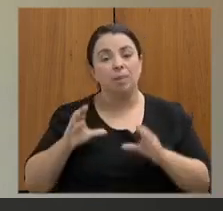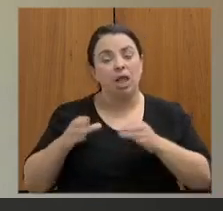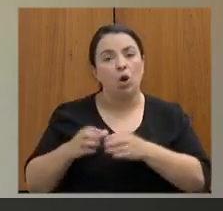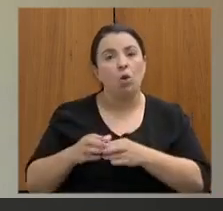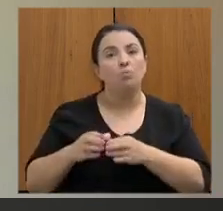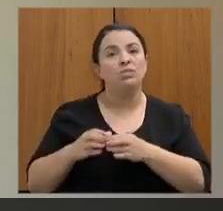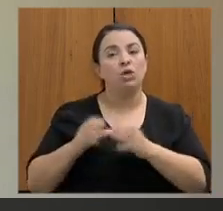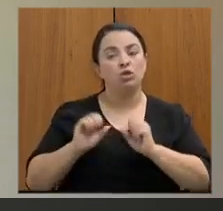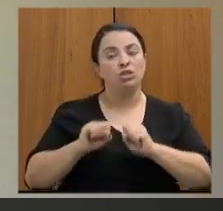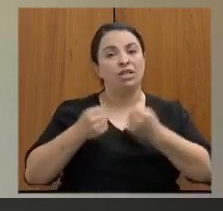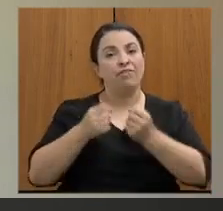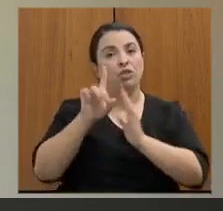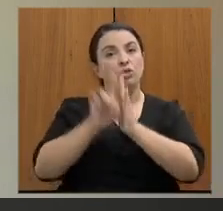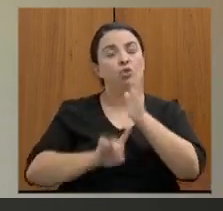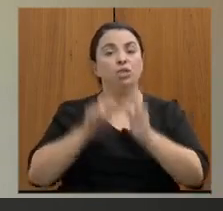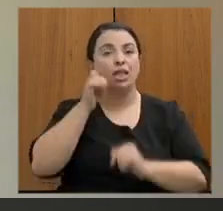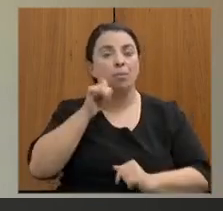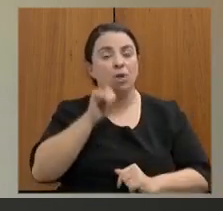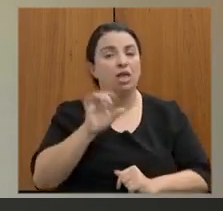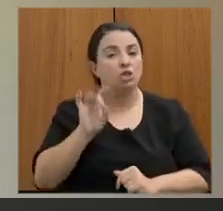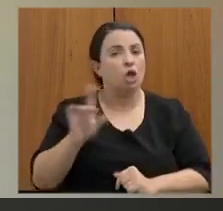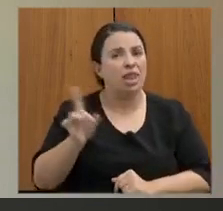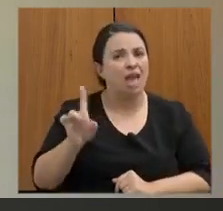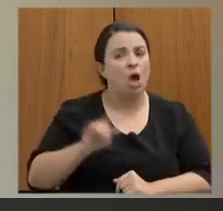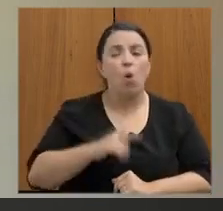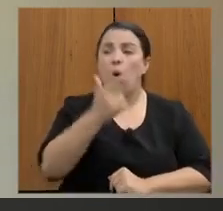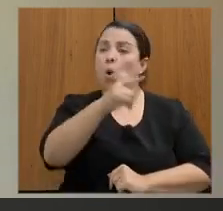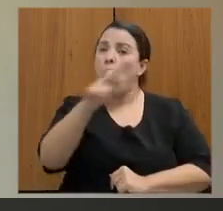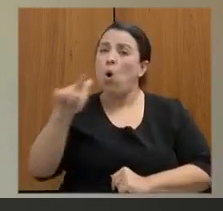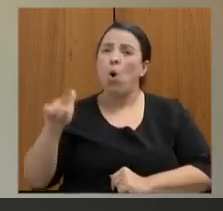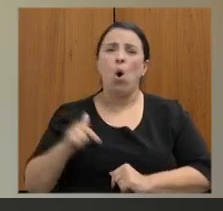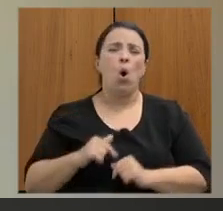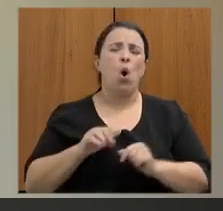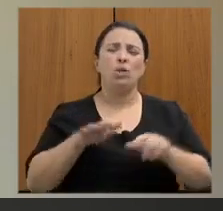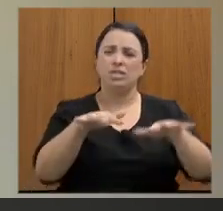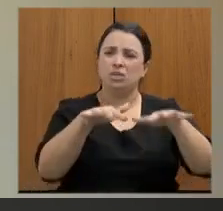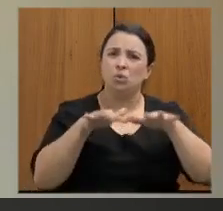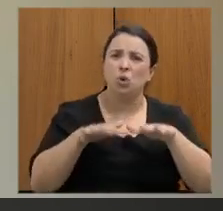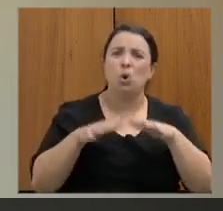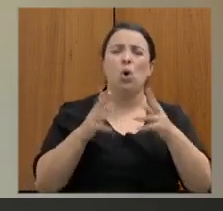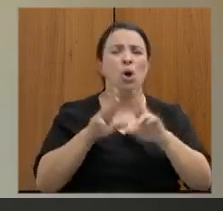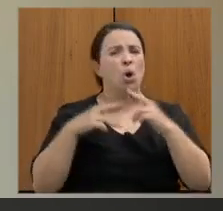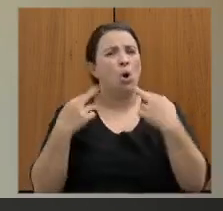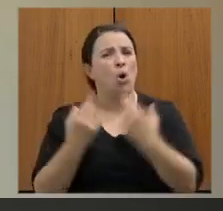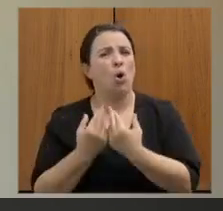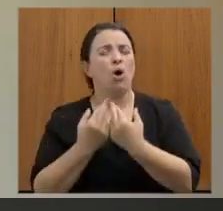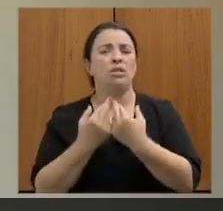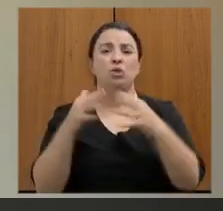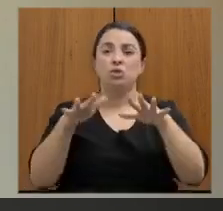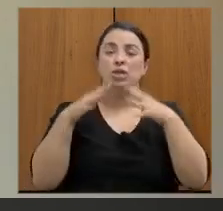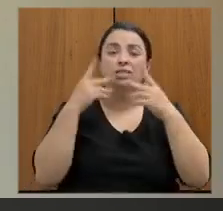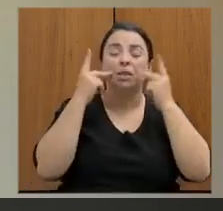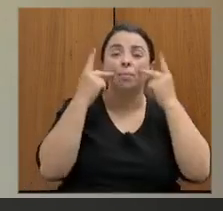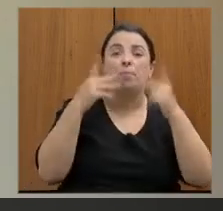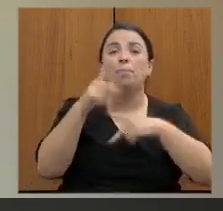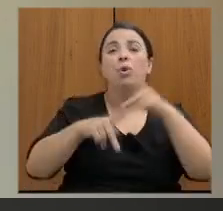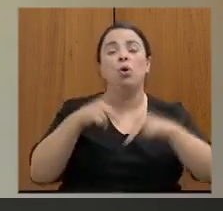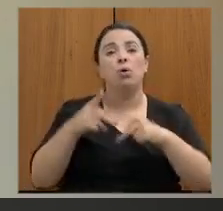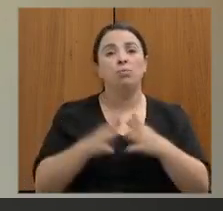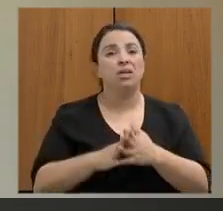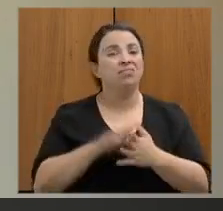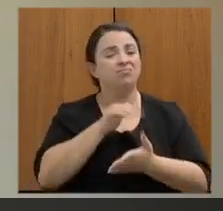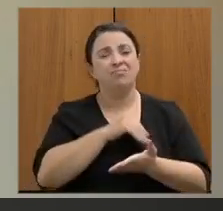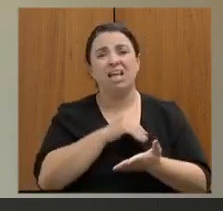Defesa dos Direitos da Mulher não várias reuniões audiências públicas da Comissão de Educação a Secretaria não